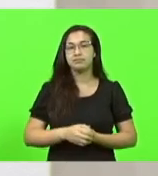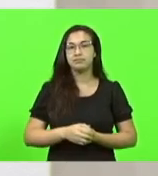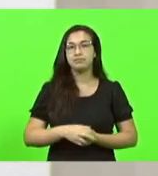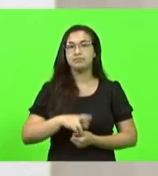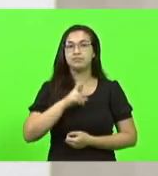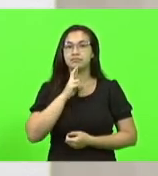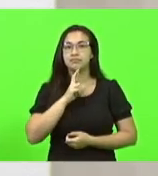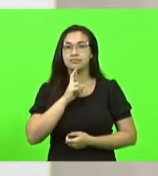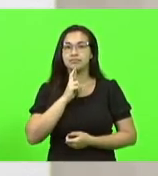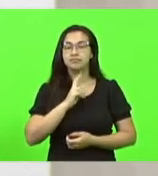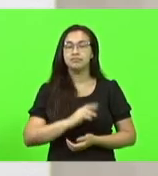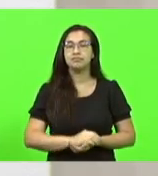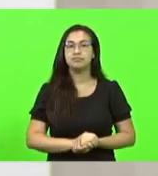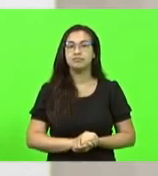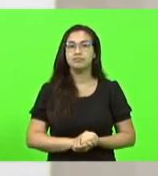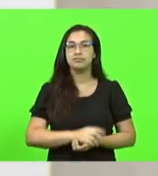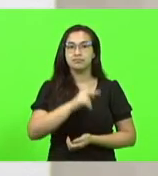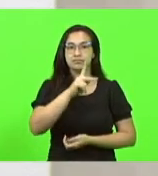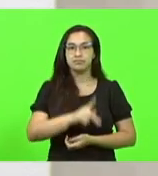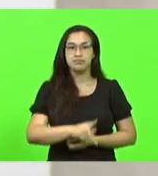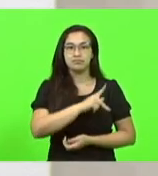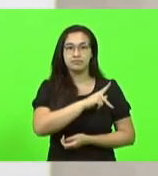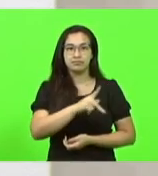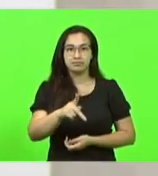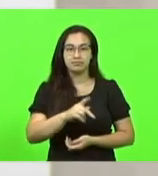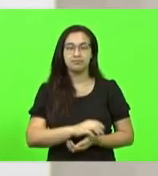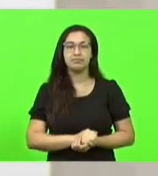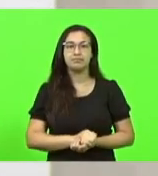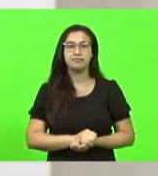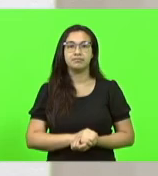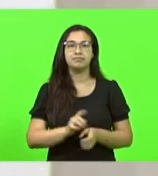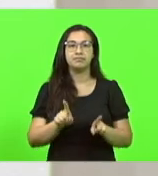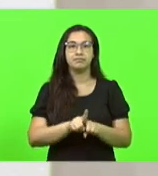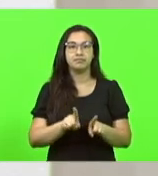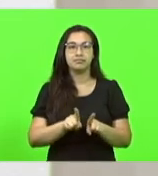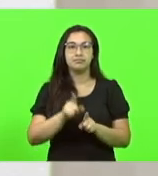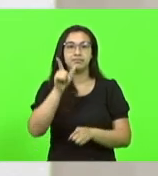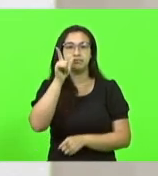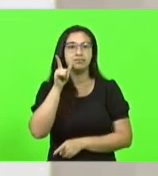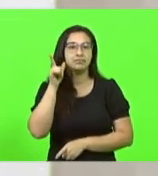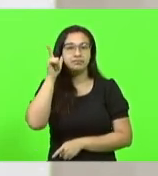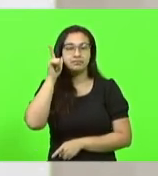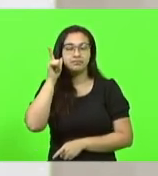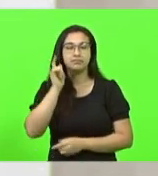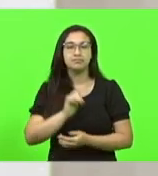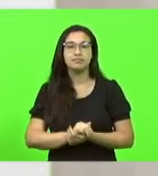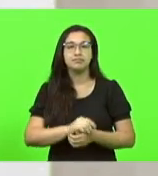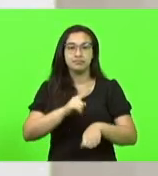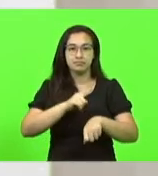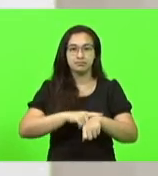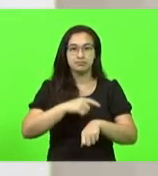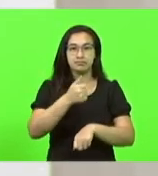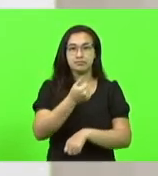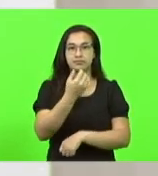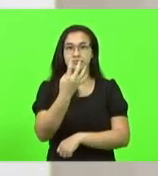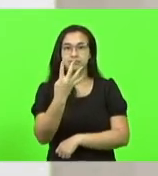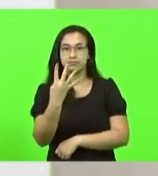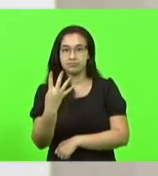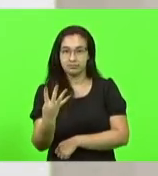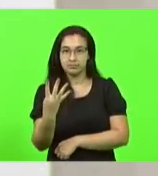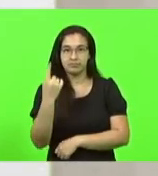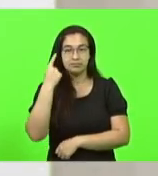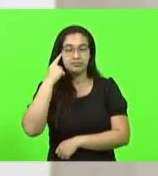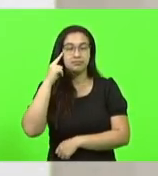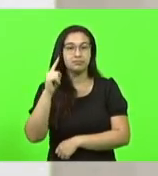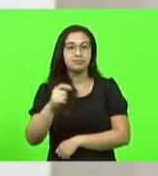Minotto, padre Pedro Baldiceira e Laércio Schuster. Às 14 horas do dia 15 do mês